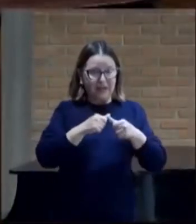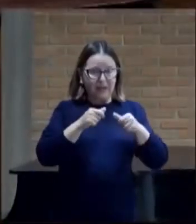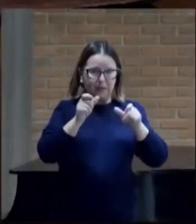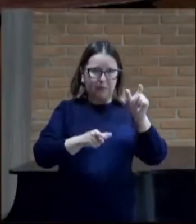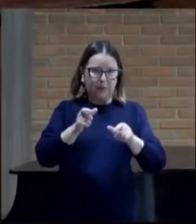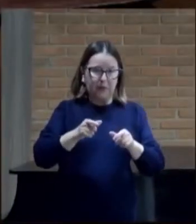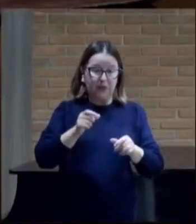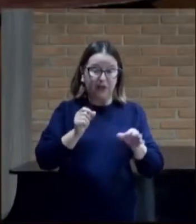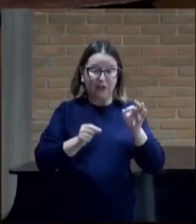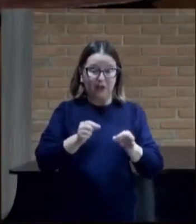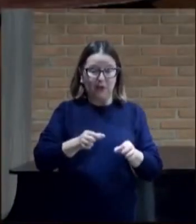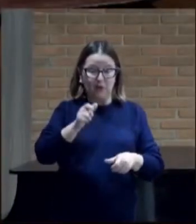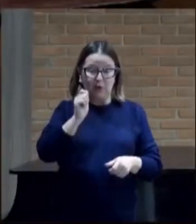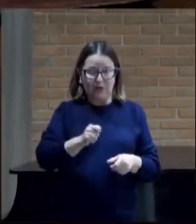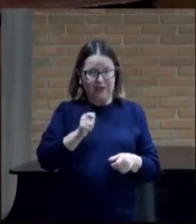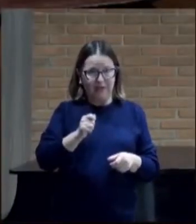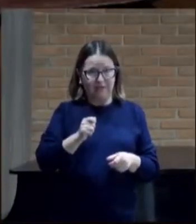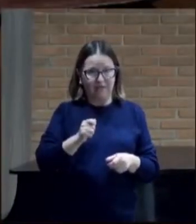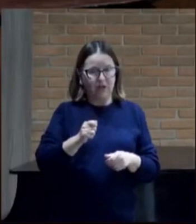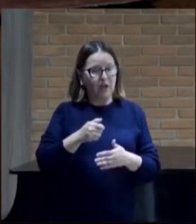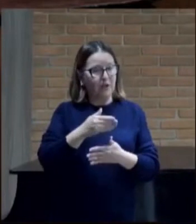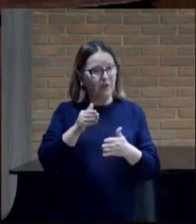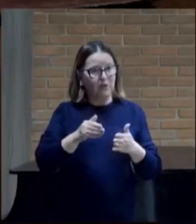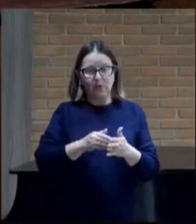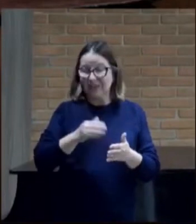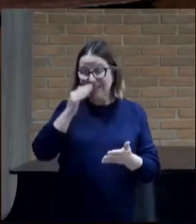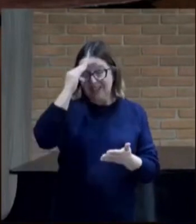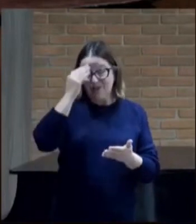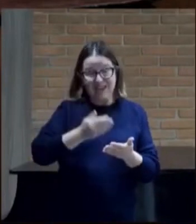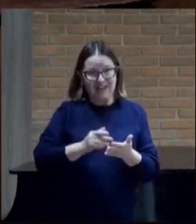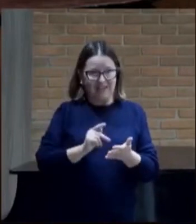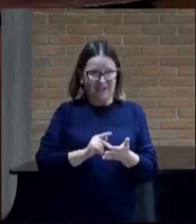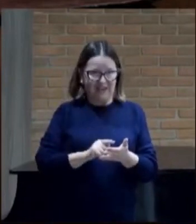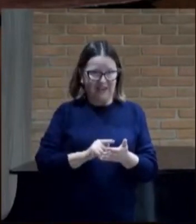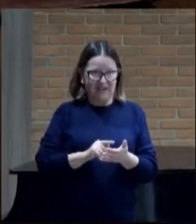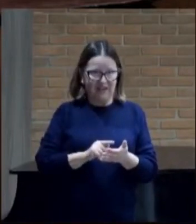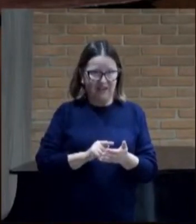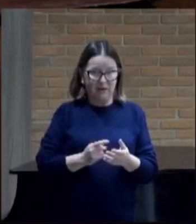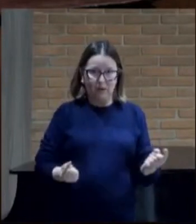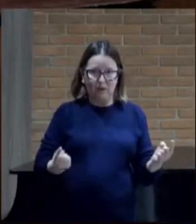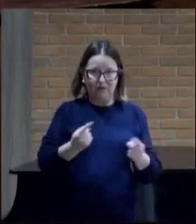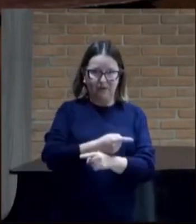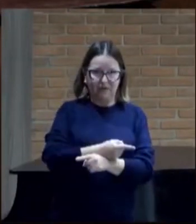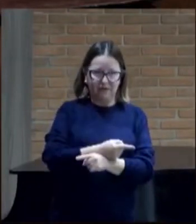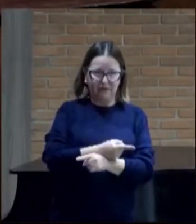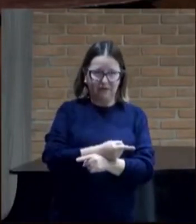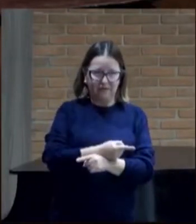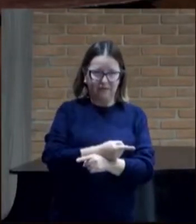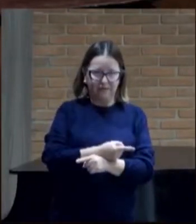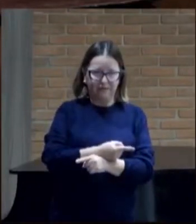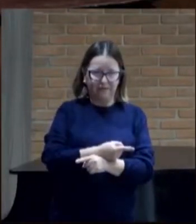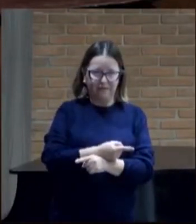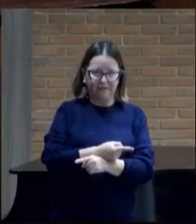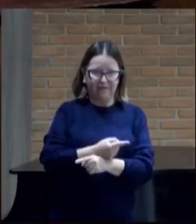todos quantos não deram crédito à verdade antes pelo contrário deleitaram-se com a